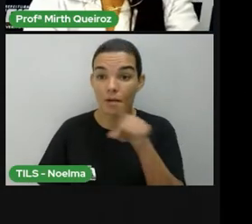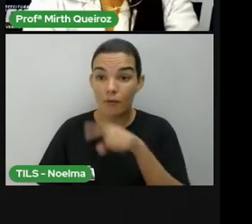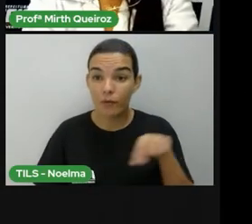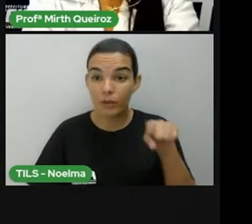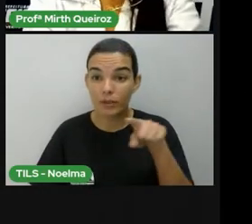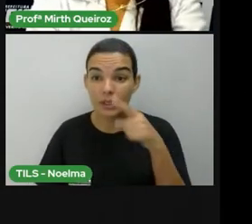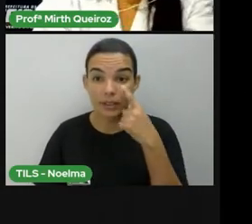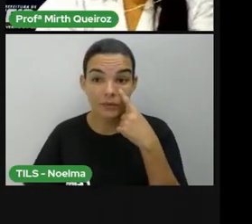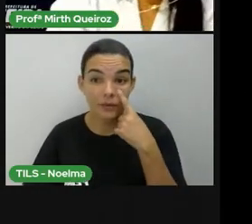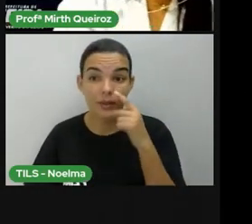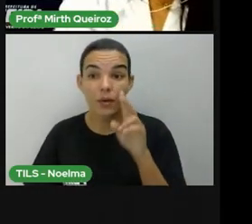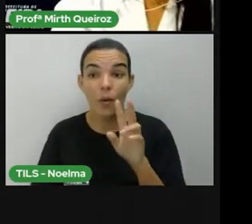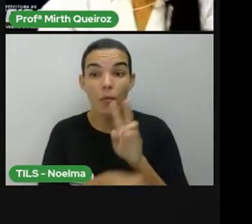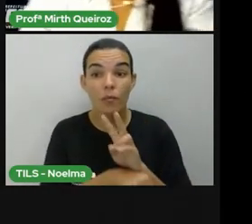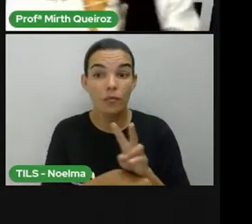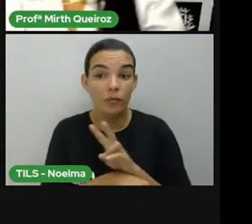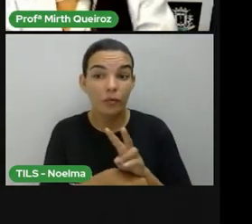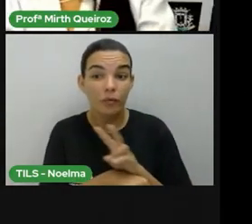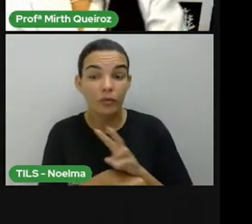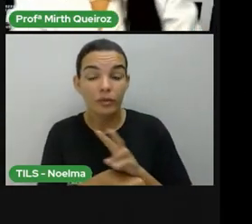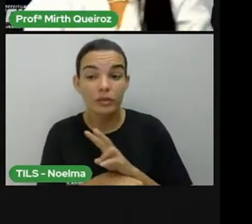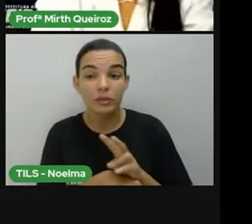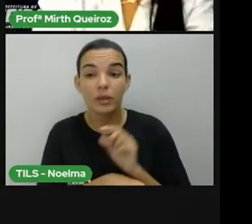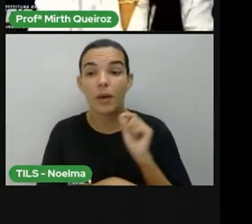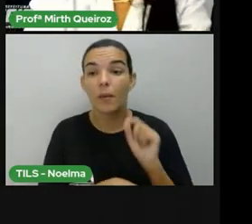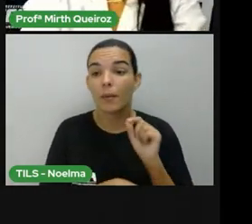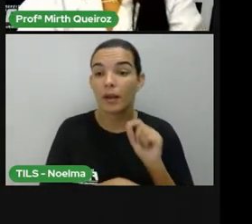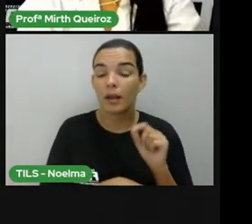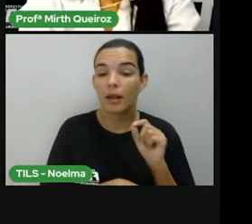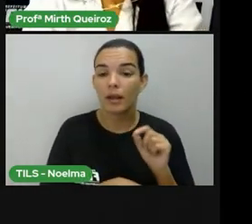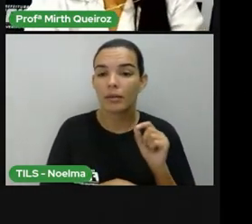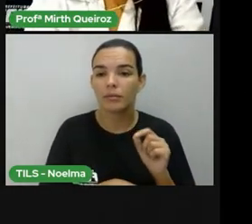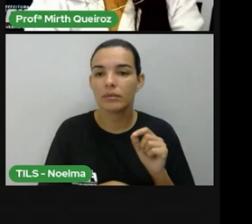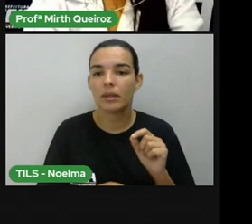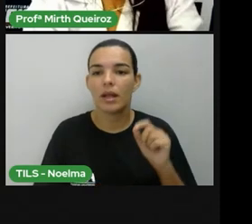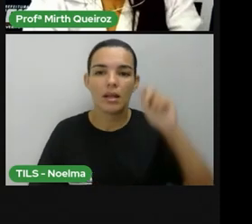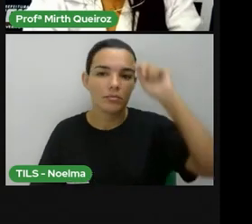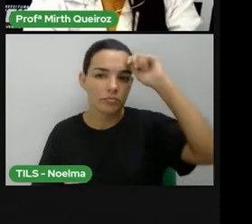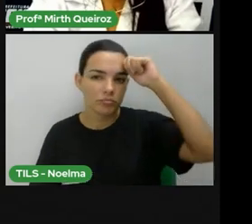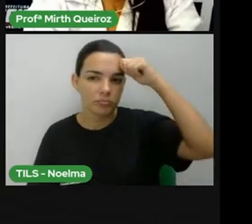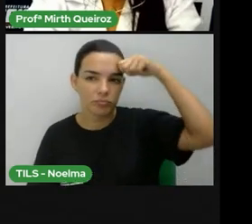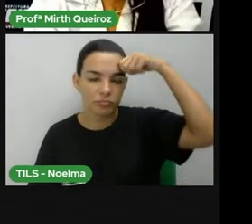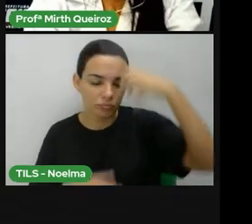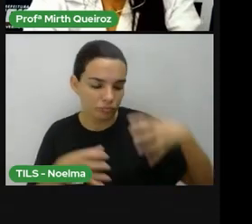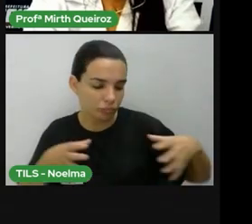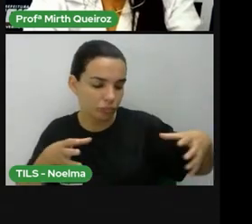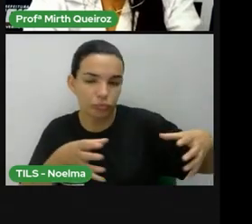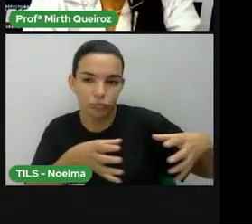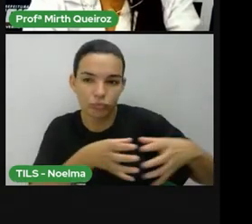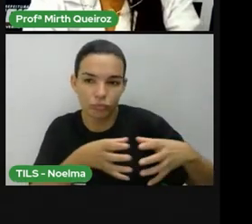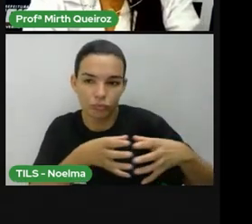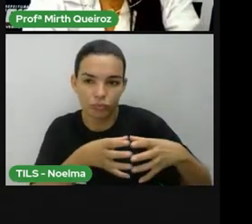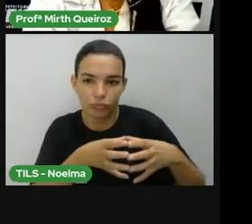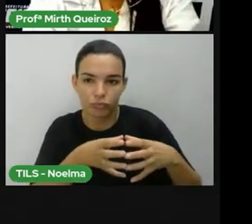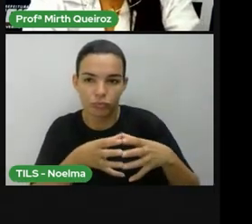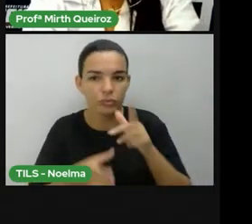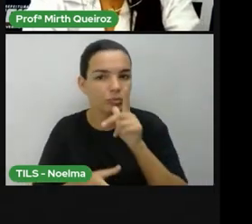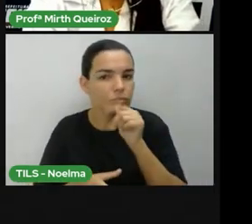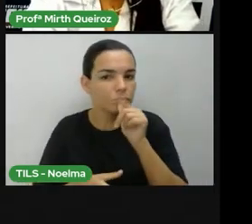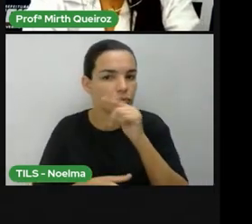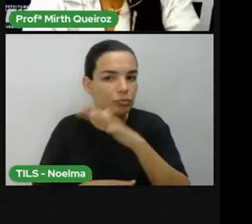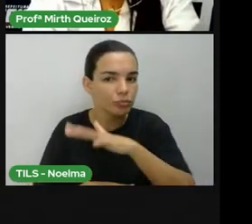Vocês viram aí um vídeo sobre o Quilombo da Lagoa, que é uma comunidade quilombola,